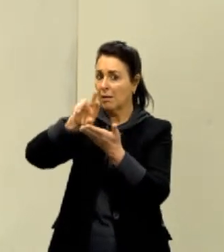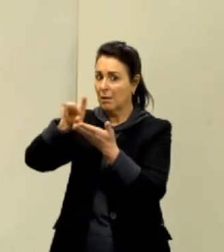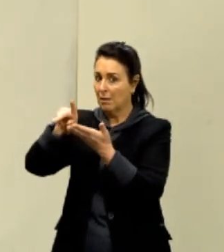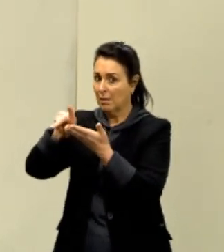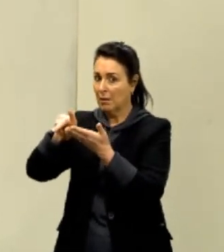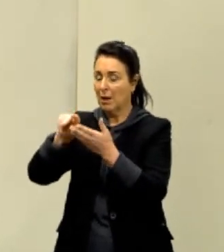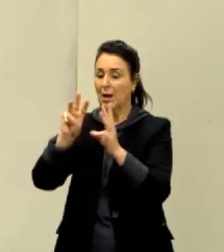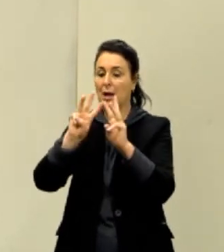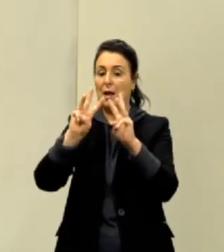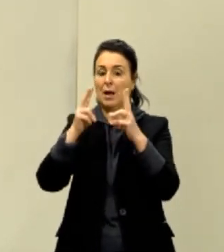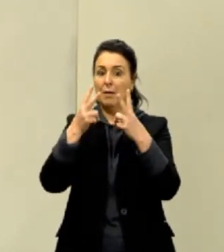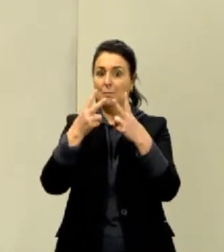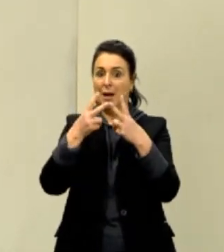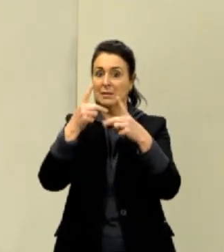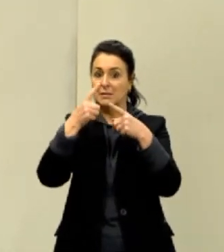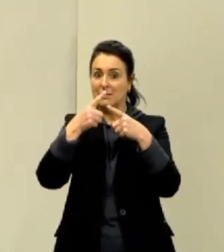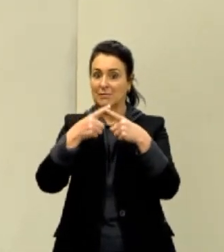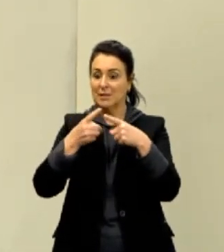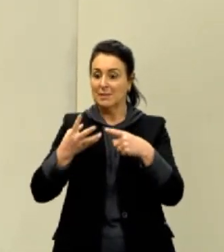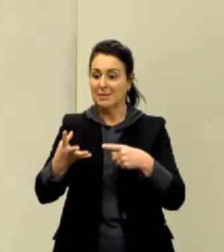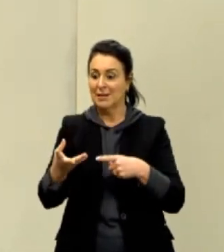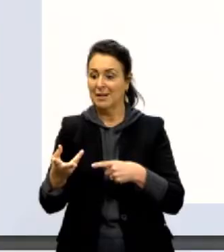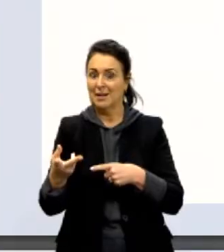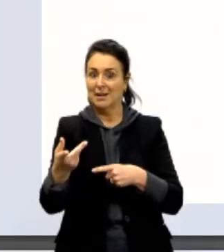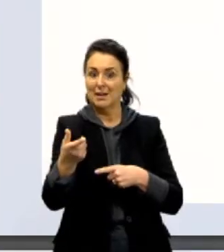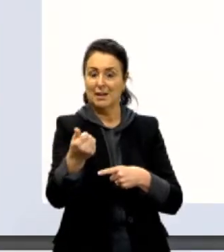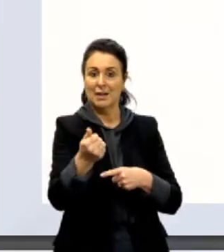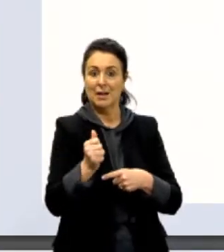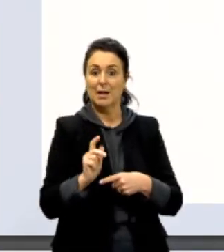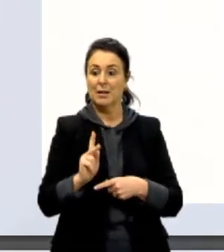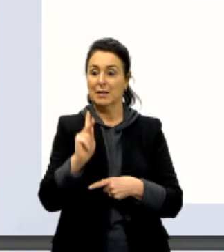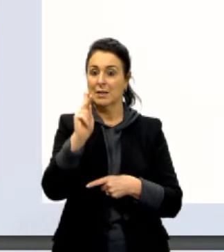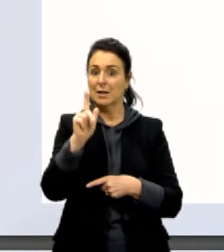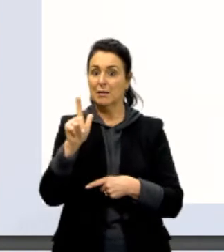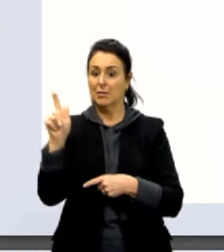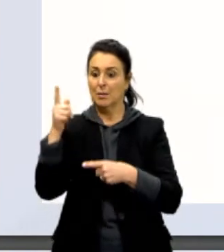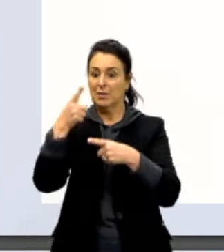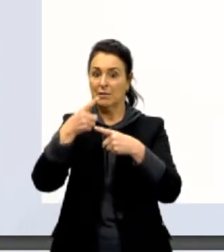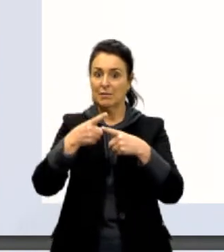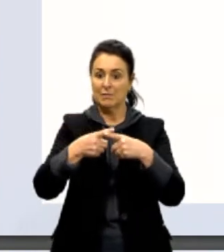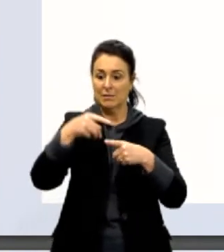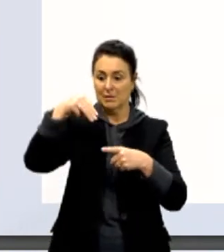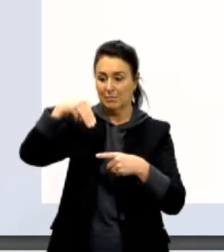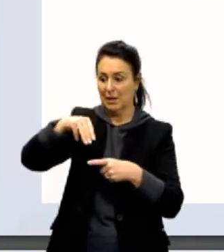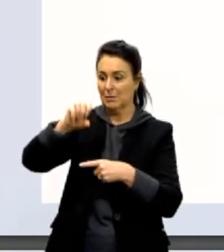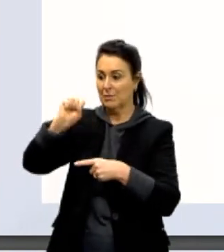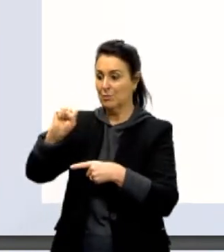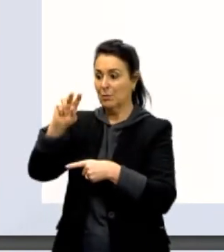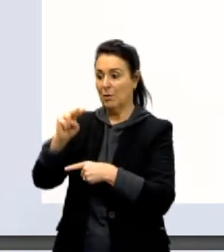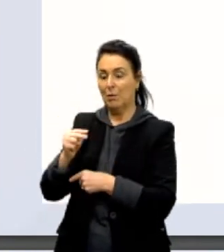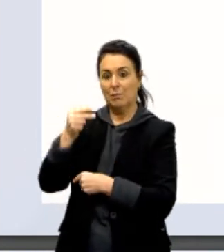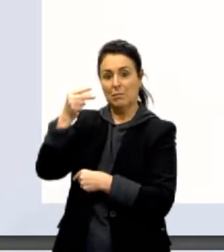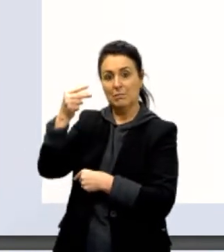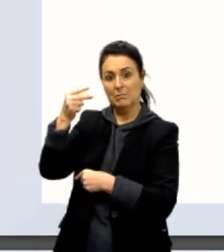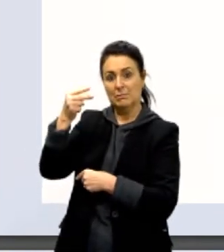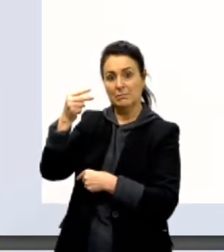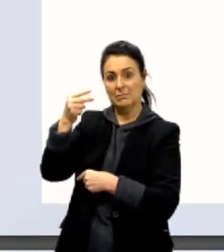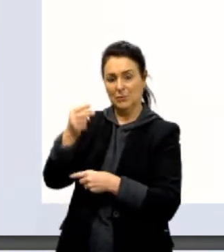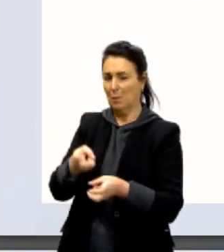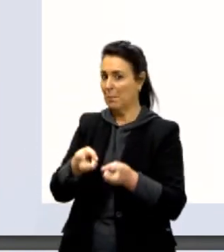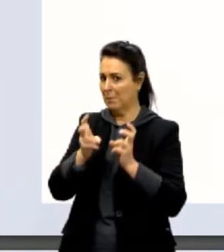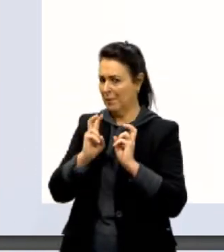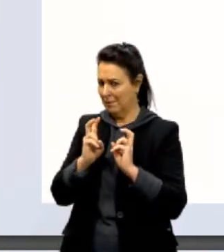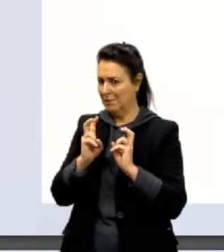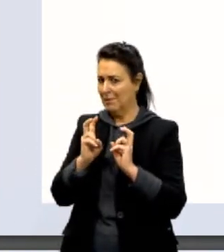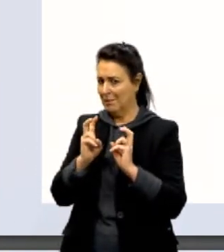aceleração. Então, a unidade dela vai ser quilograma vezes metro por segundo ao quadrado. já deu para ver que a